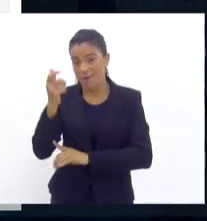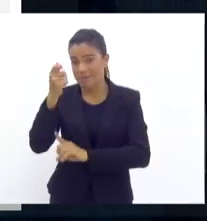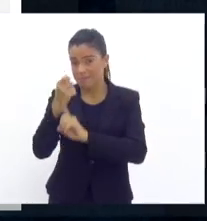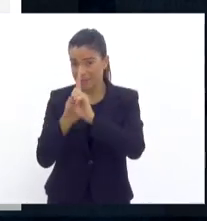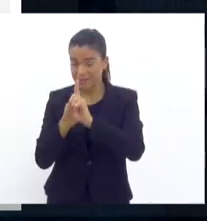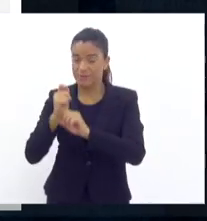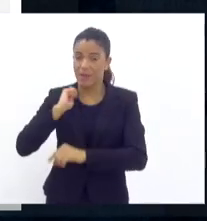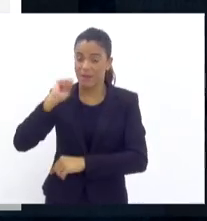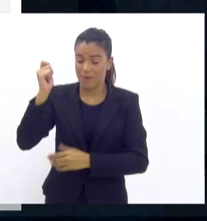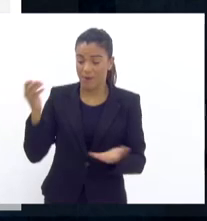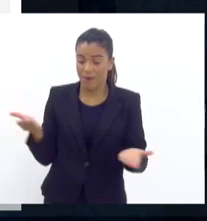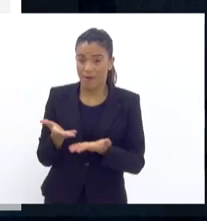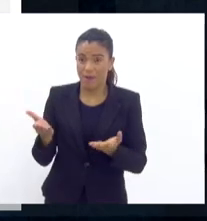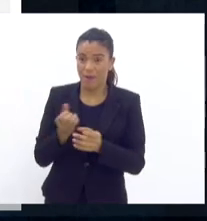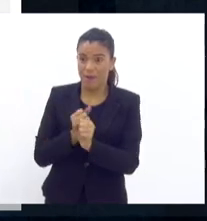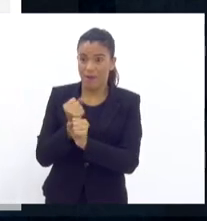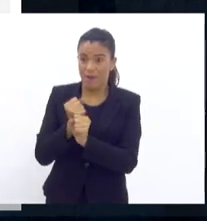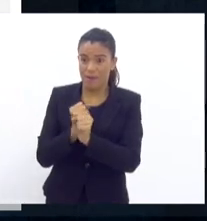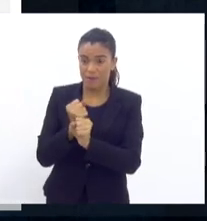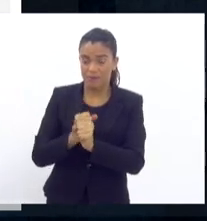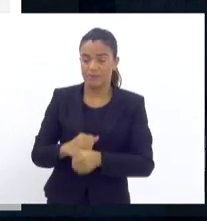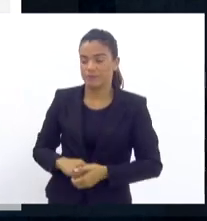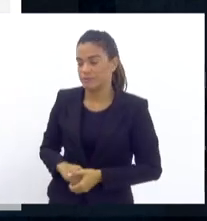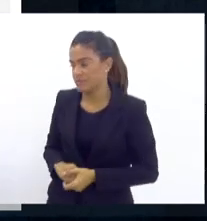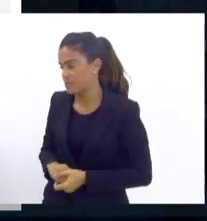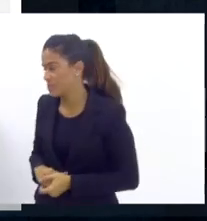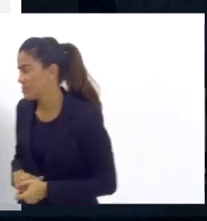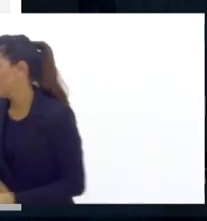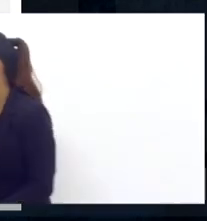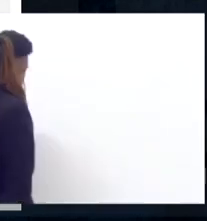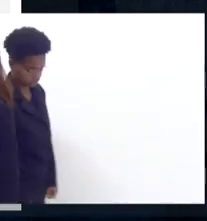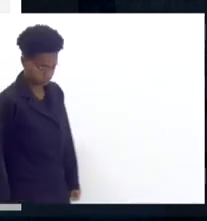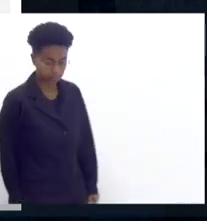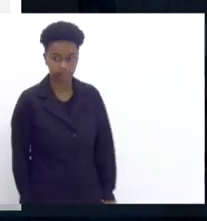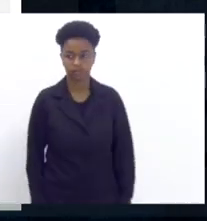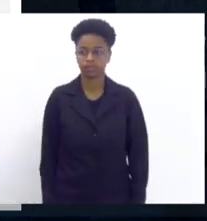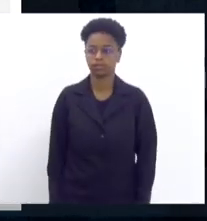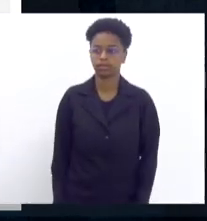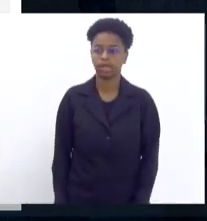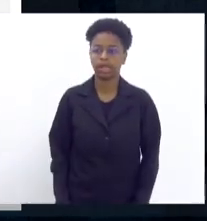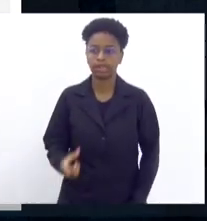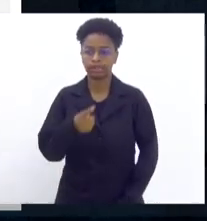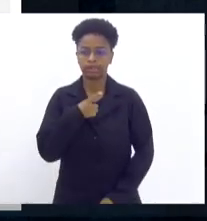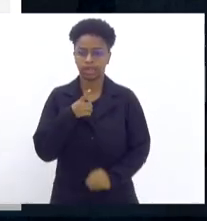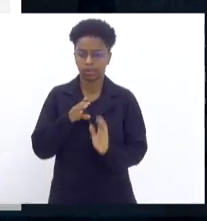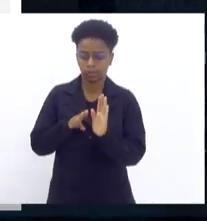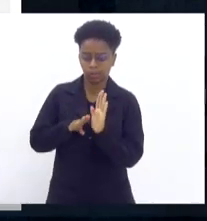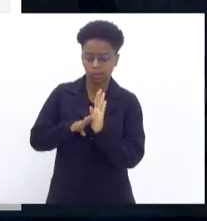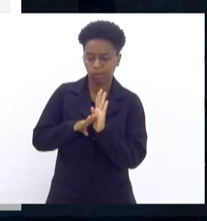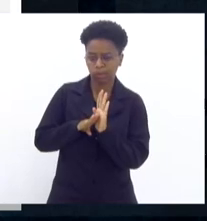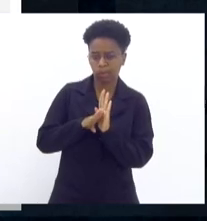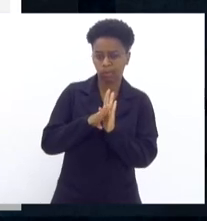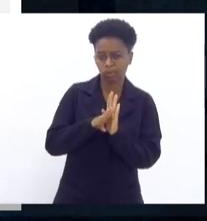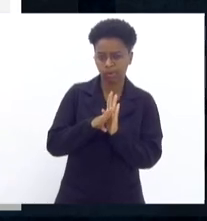E nós vemos que, apesar de ter subido em relação